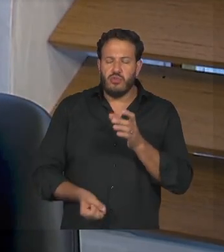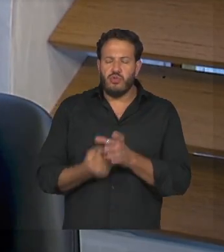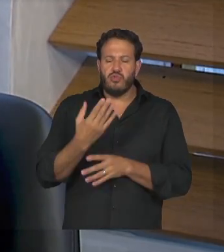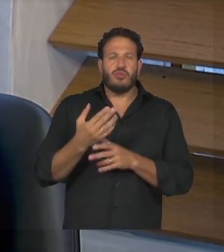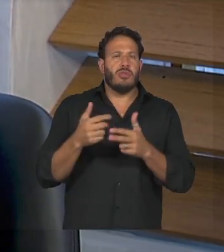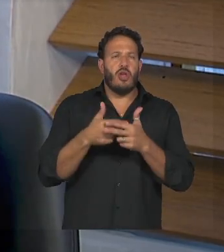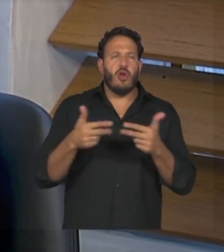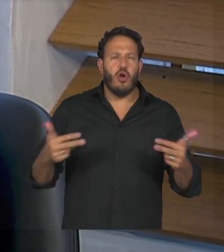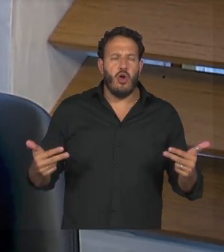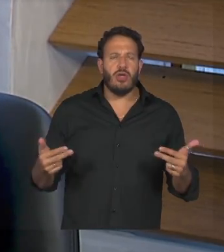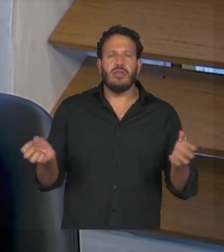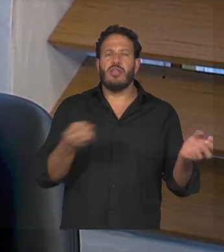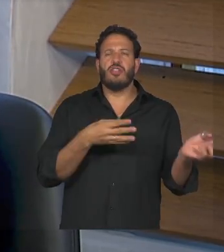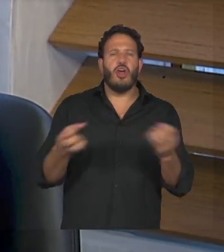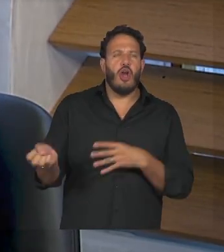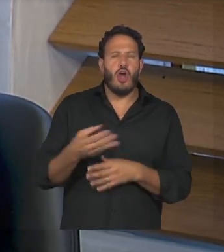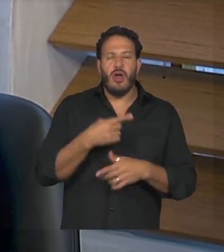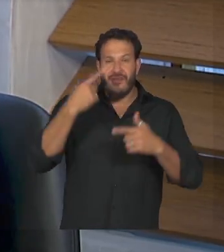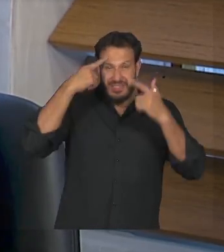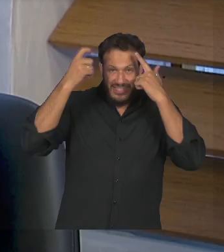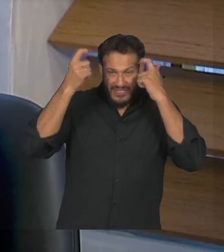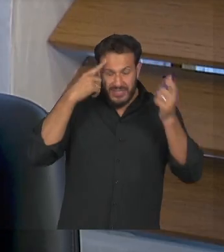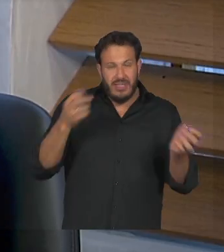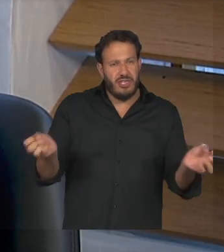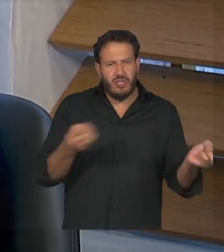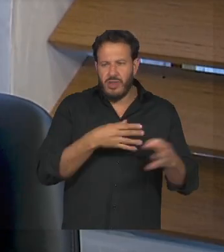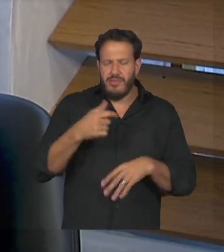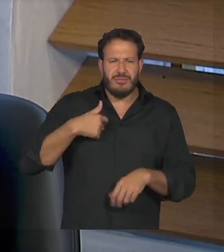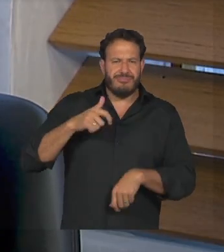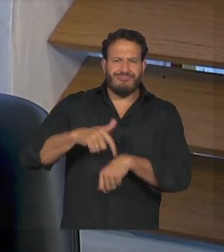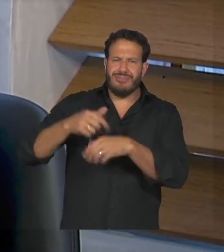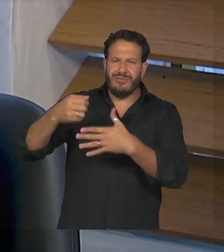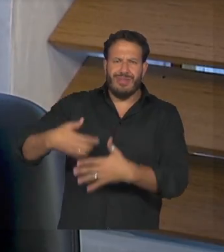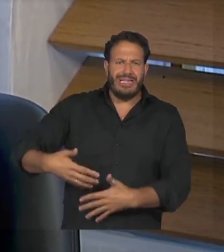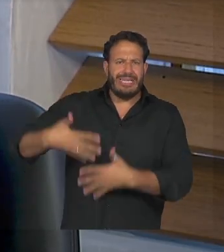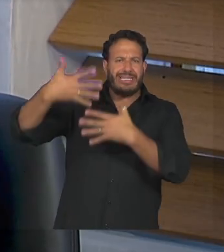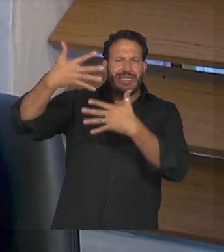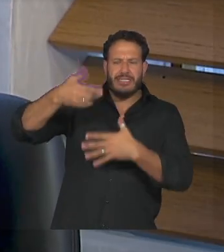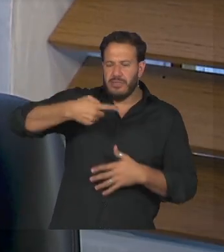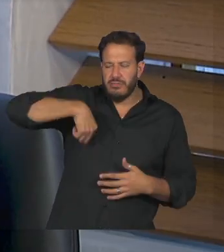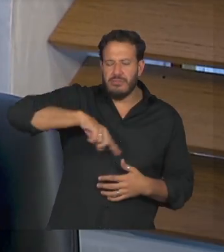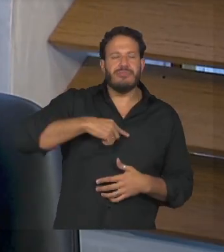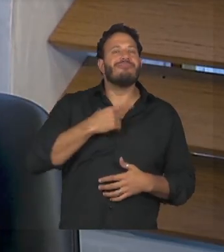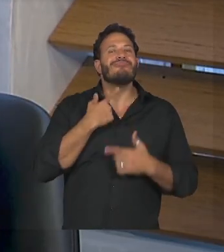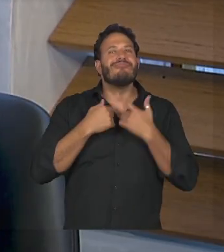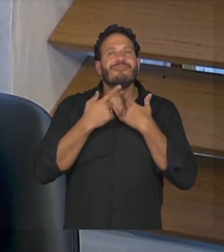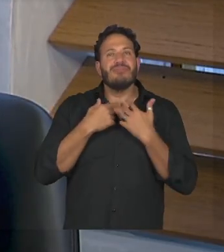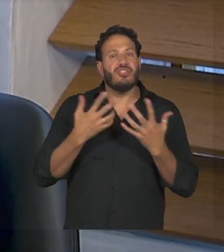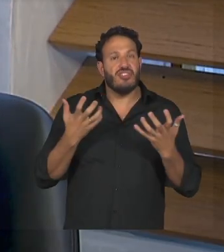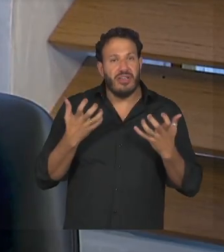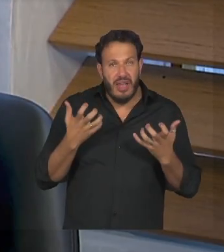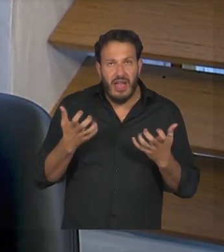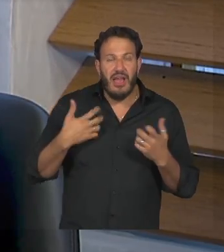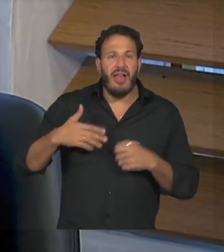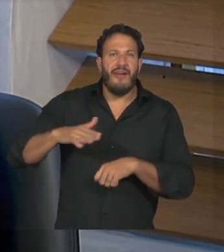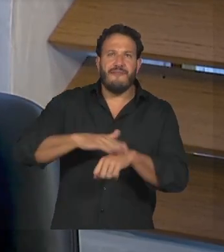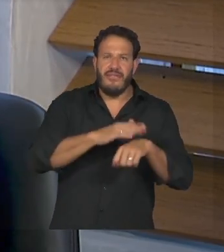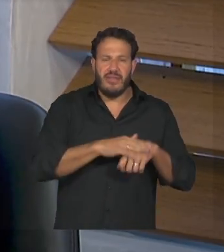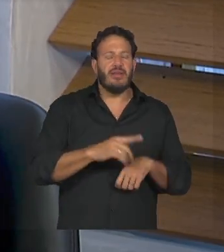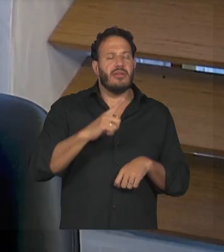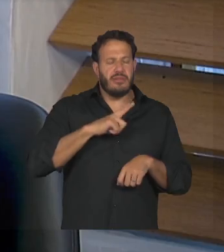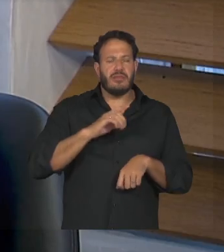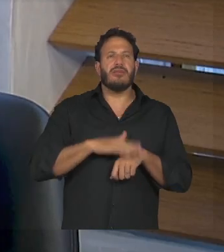ideias novas então assim a gente tem uma lista de coisas que a gente quer fazer lá dentro existem